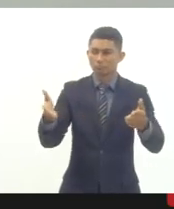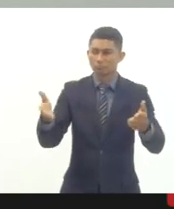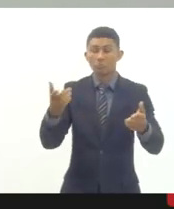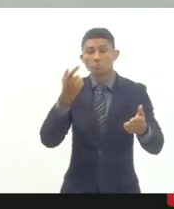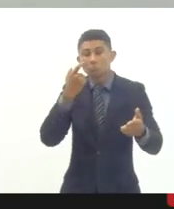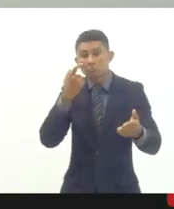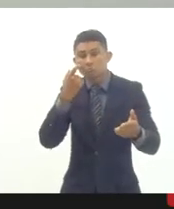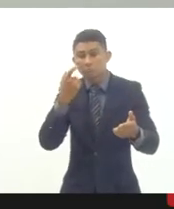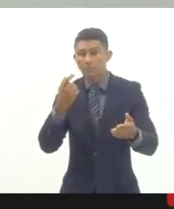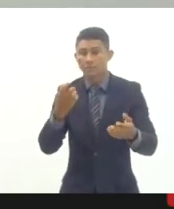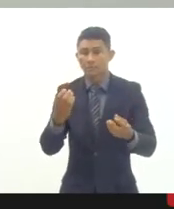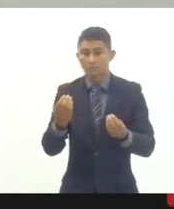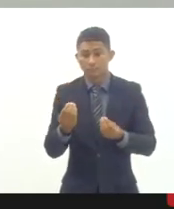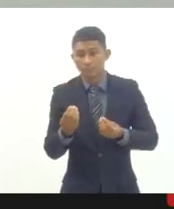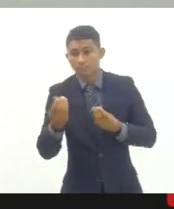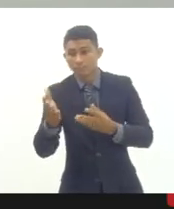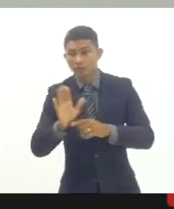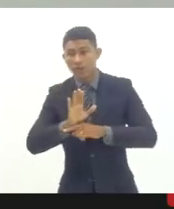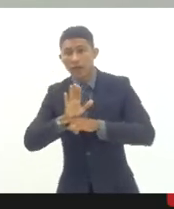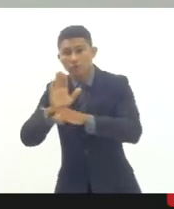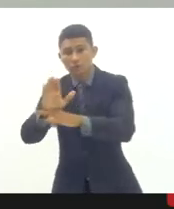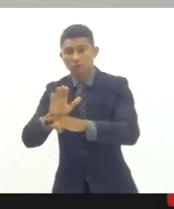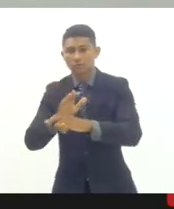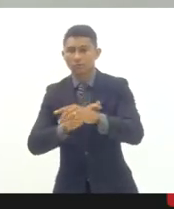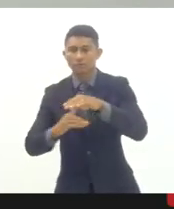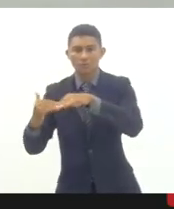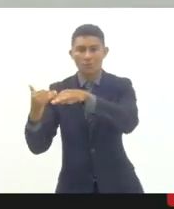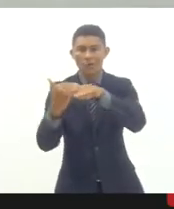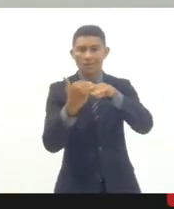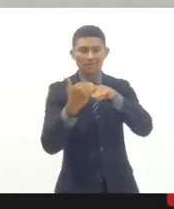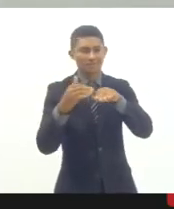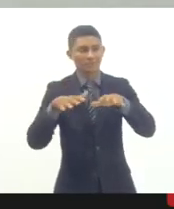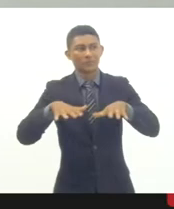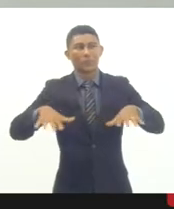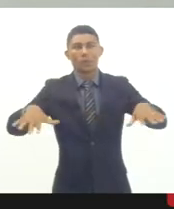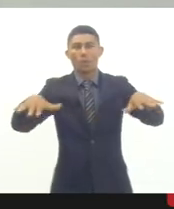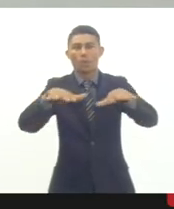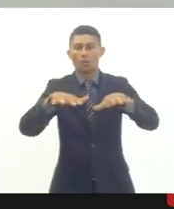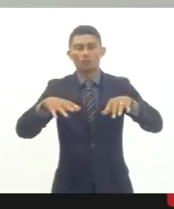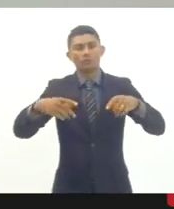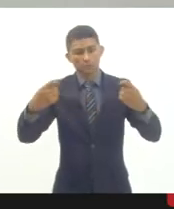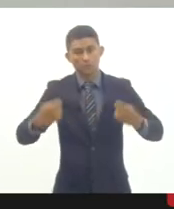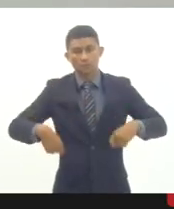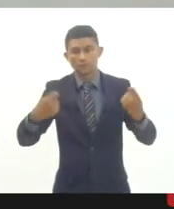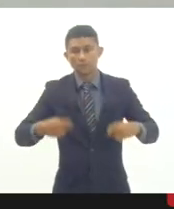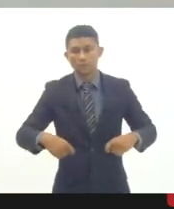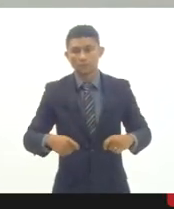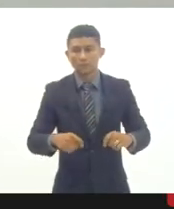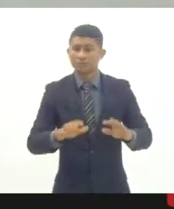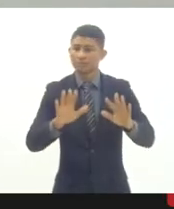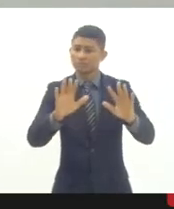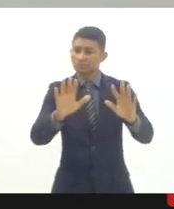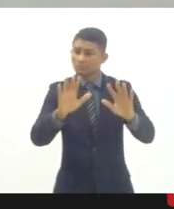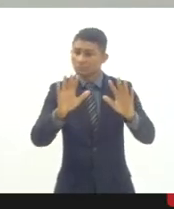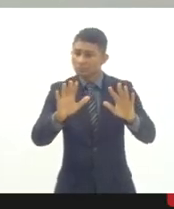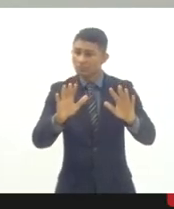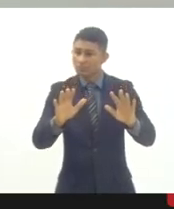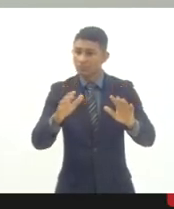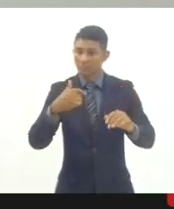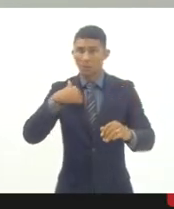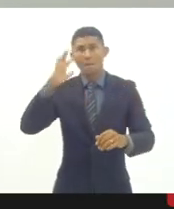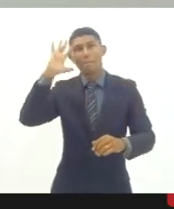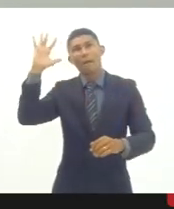iguais oportunidades para todos e para todas. E não é esse o meu